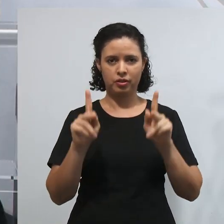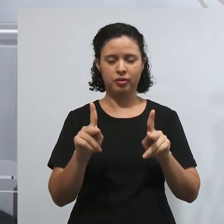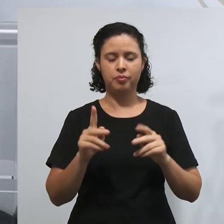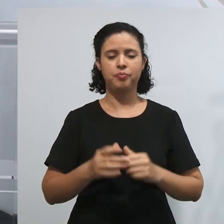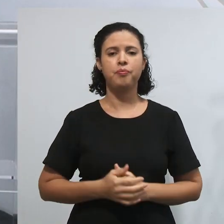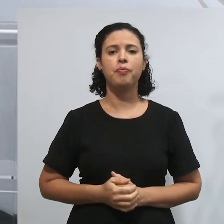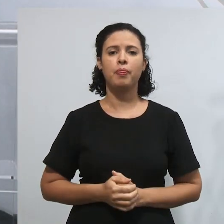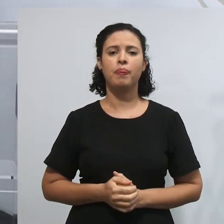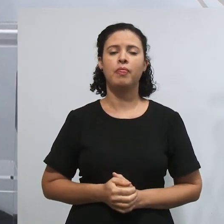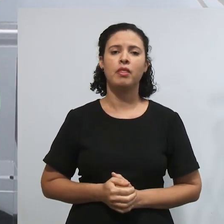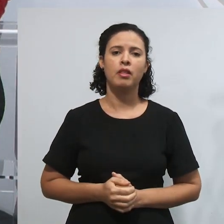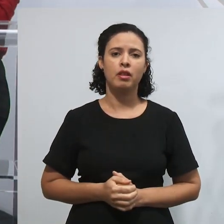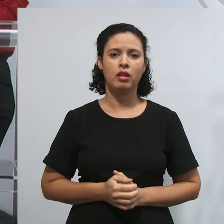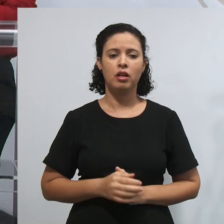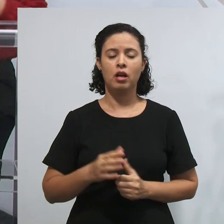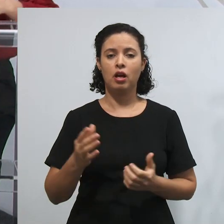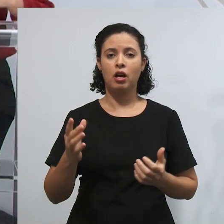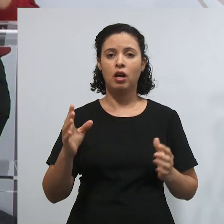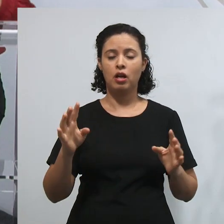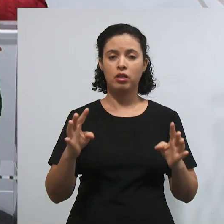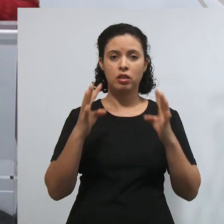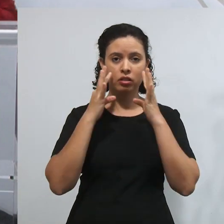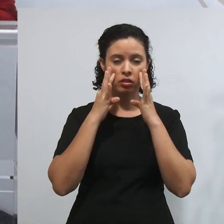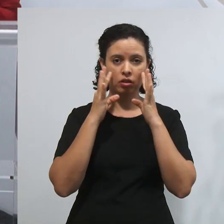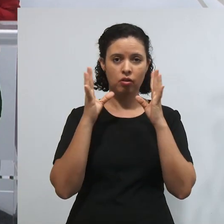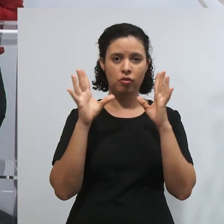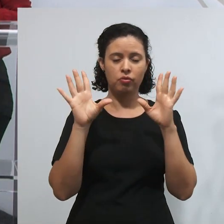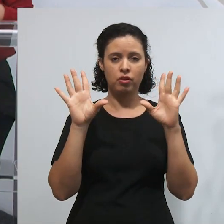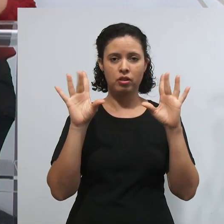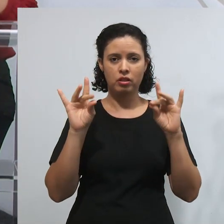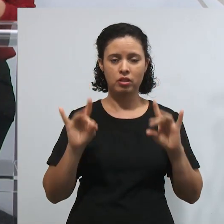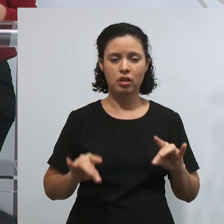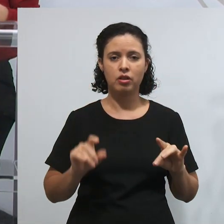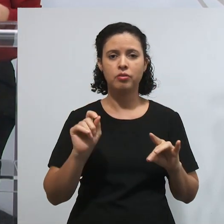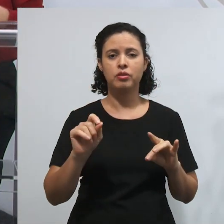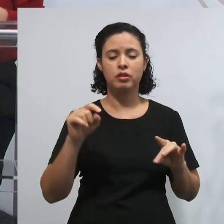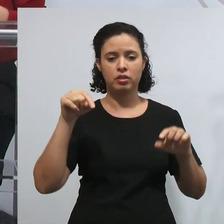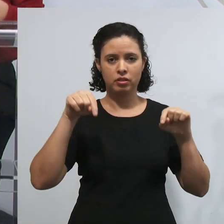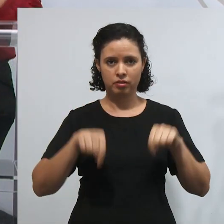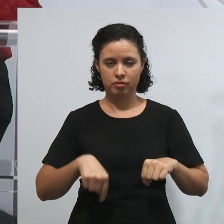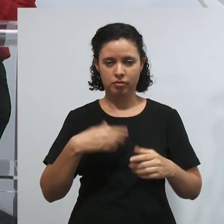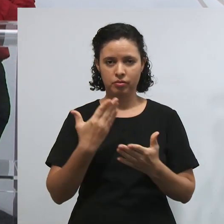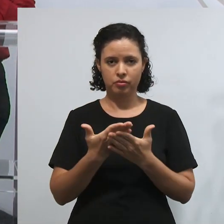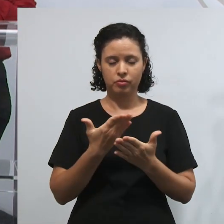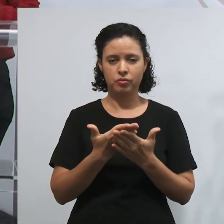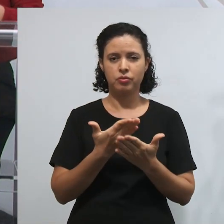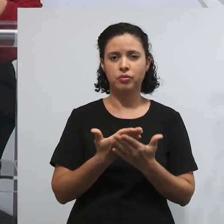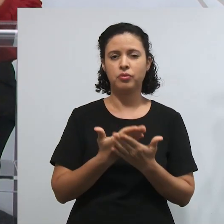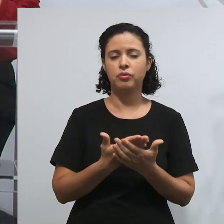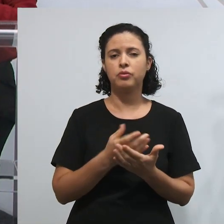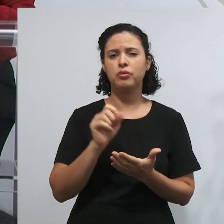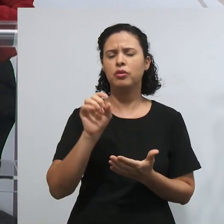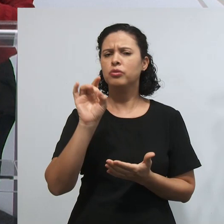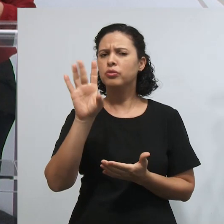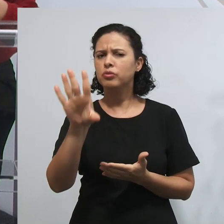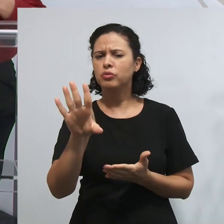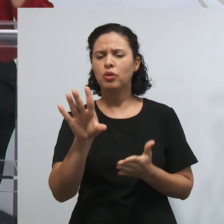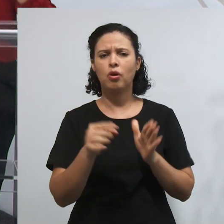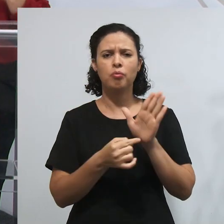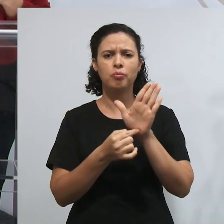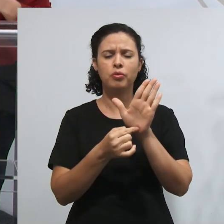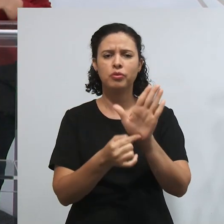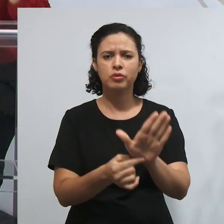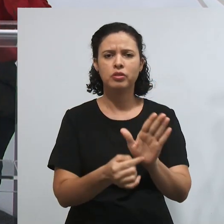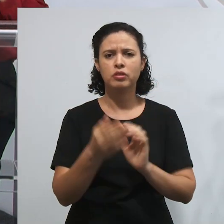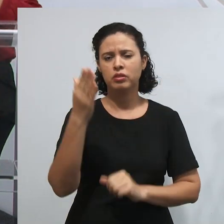eu quero te chamar a atenção para um detalhe. Quero te contar que essas aulas aqui são apenas um norte para que você